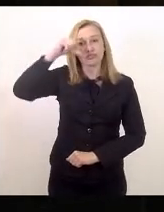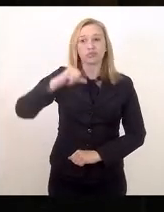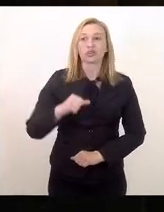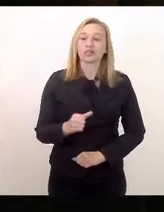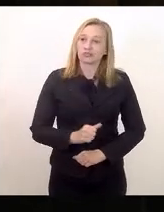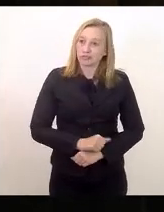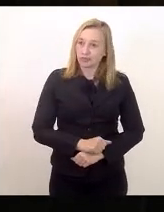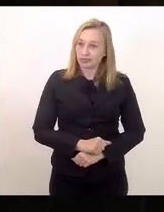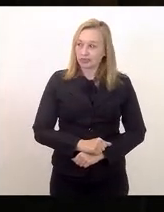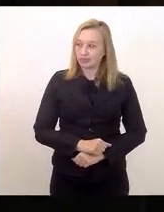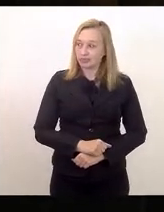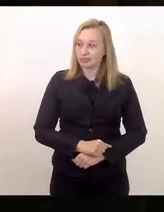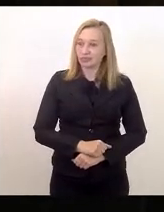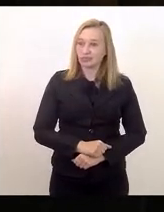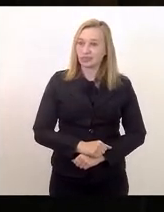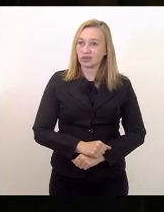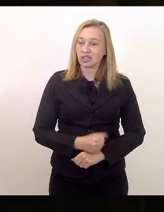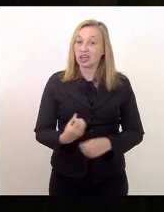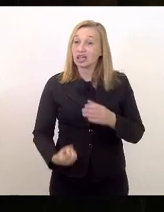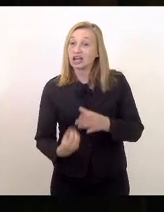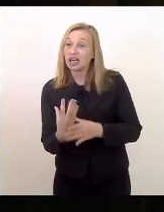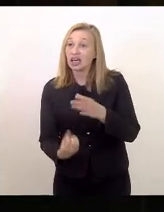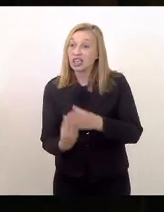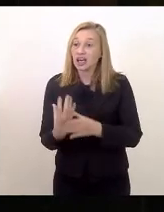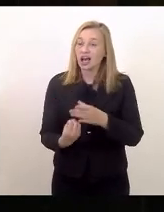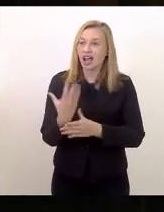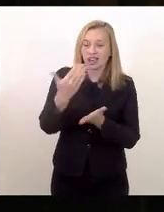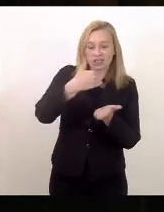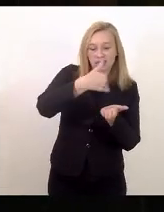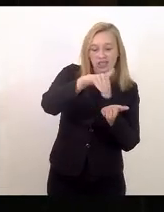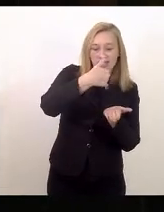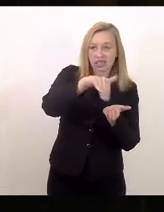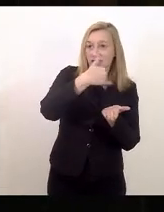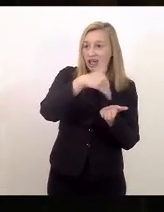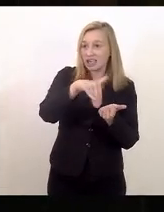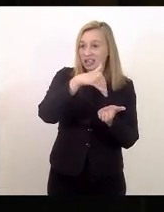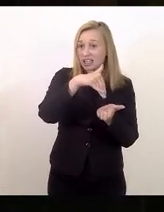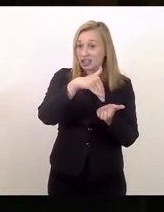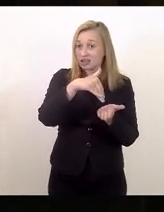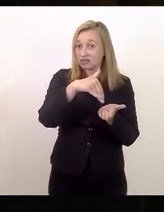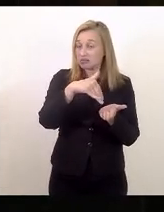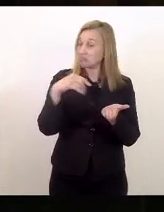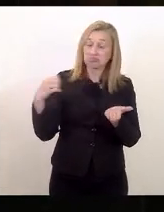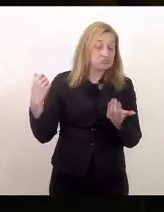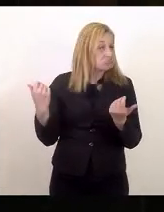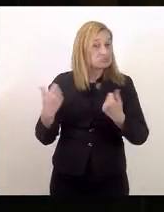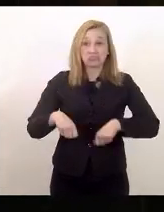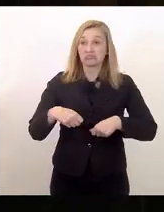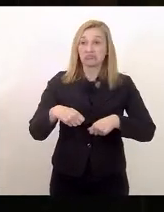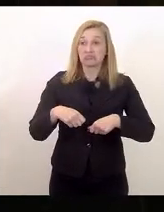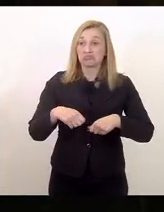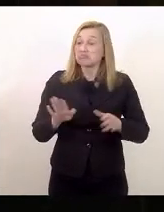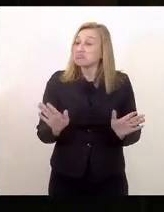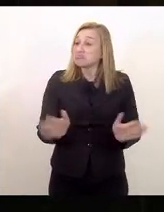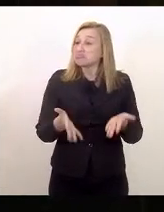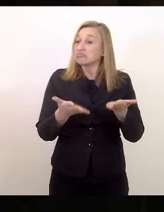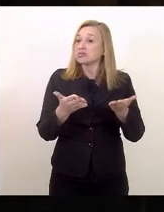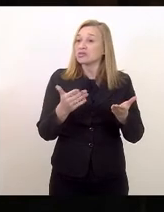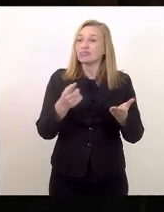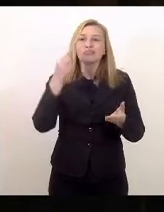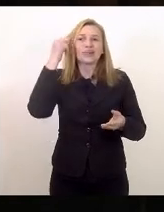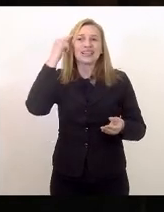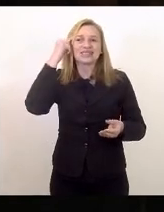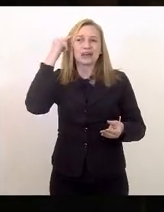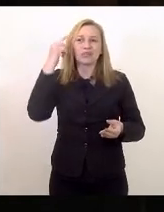de criar secretarias supérfluas com motivações político-eleitorais.